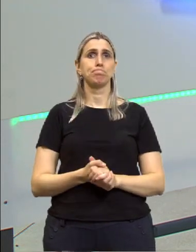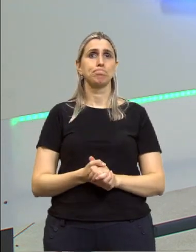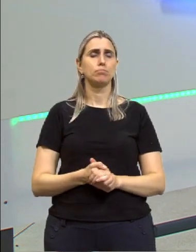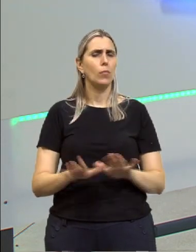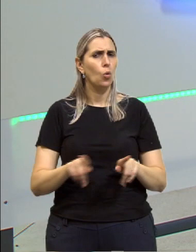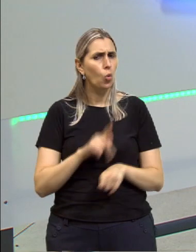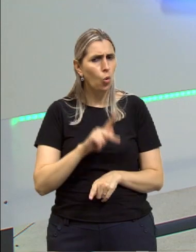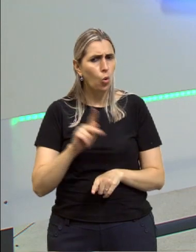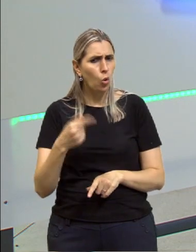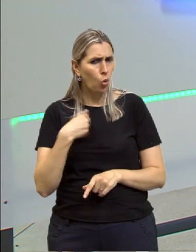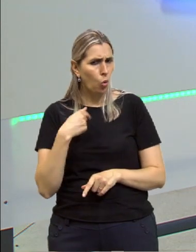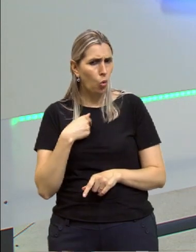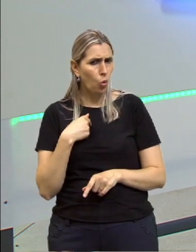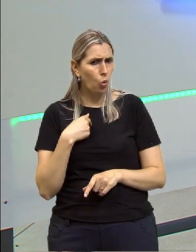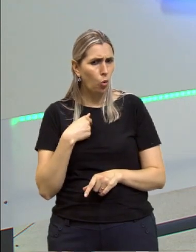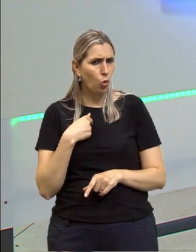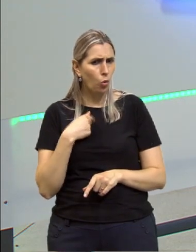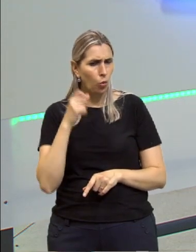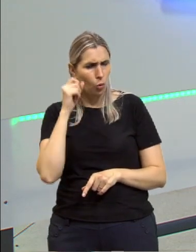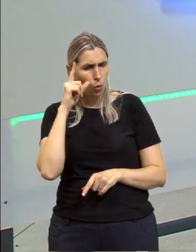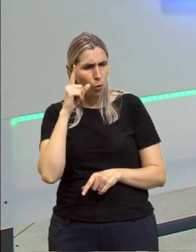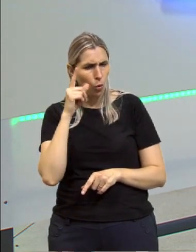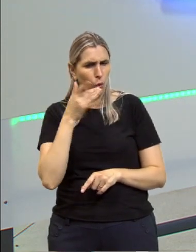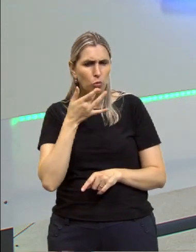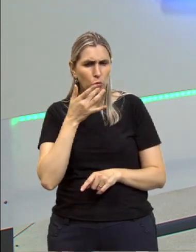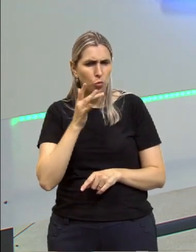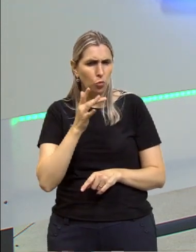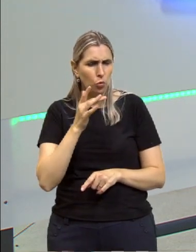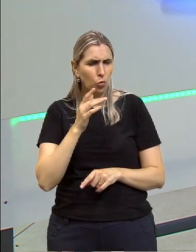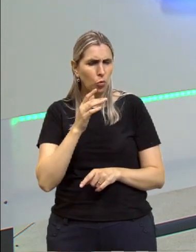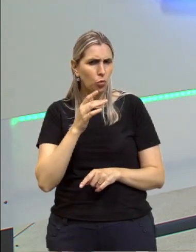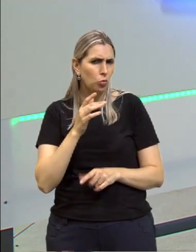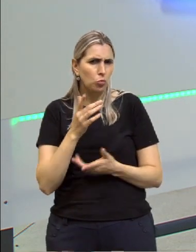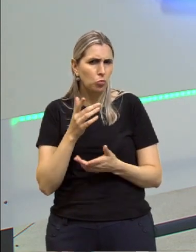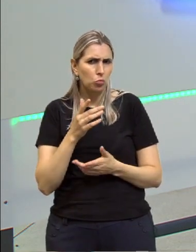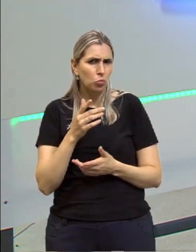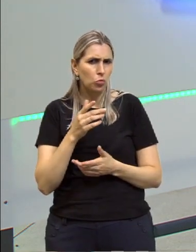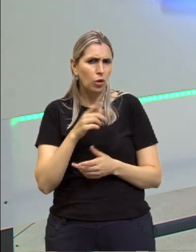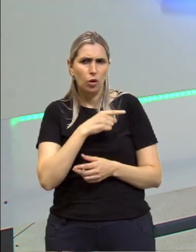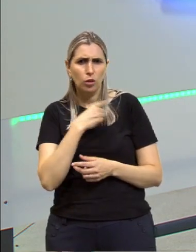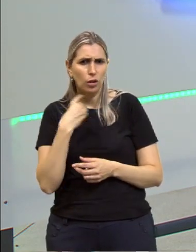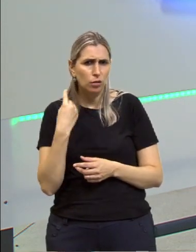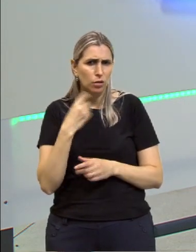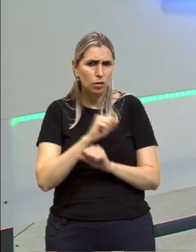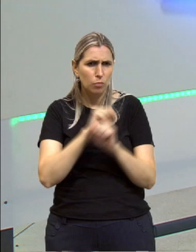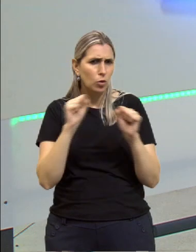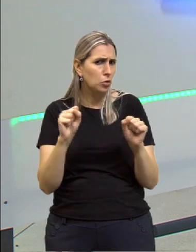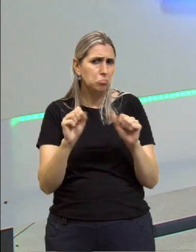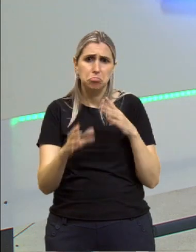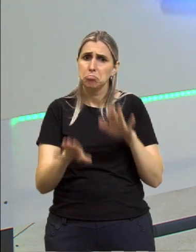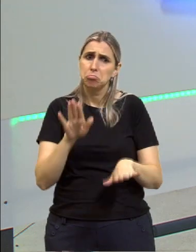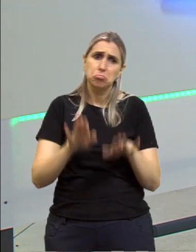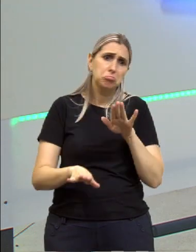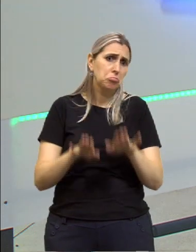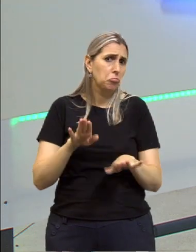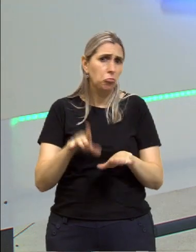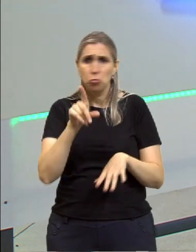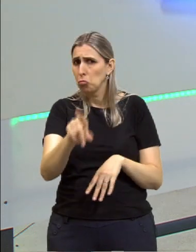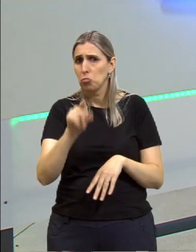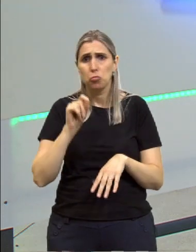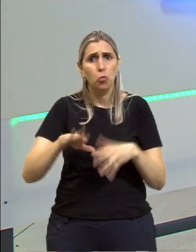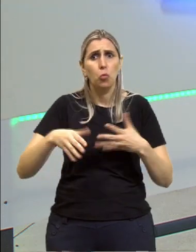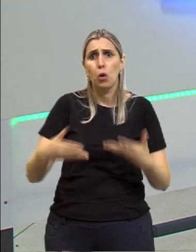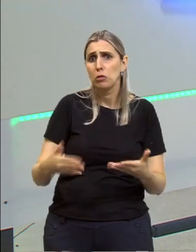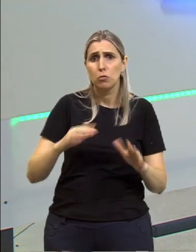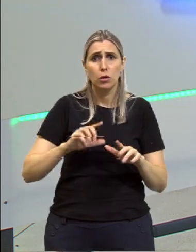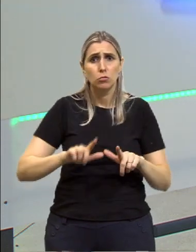Então, professor, mas eu levantar de manhã é justo ou correto? Depende. Depende da decisão que você vai tomar, depende quais